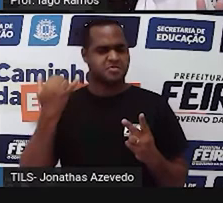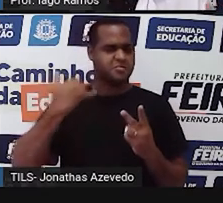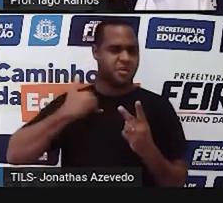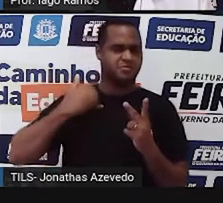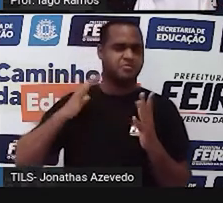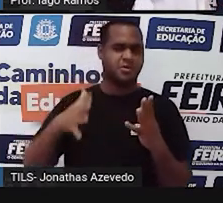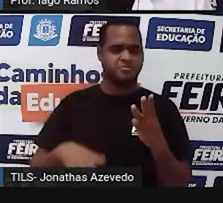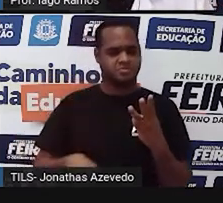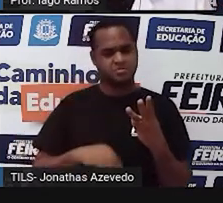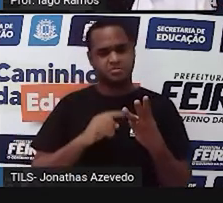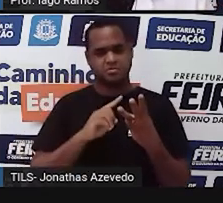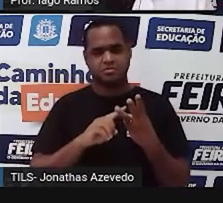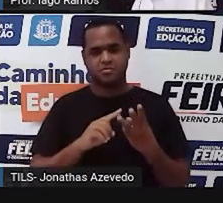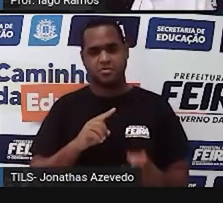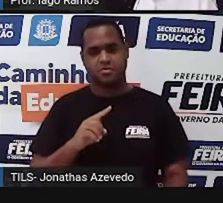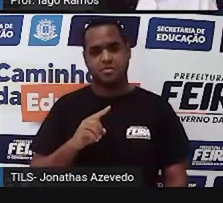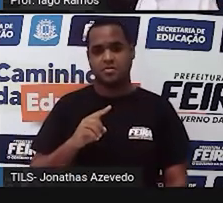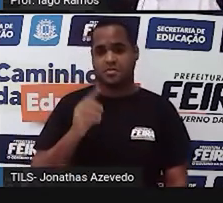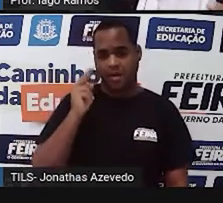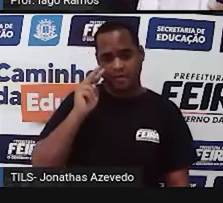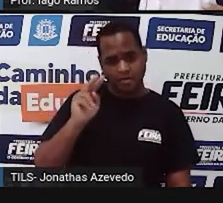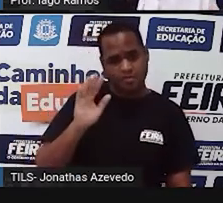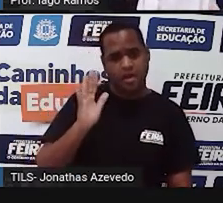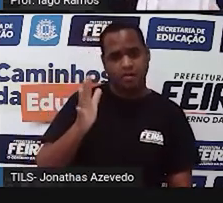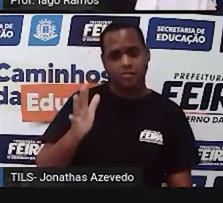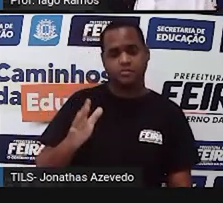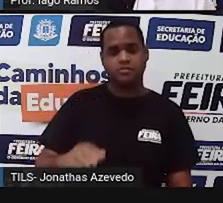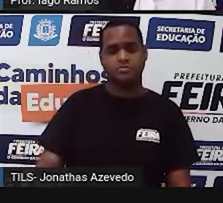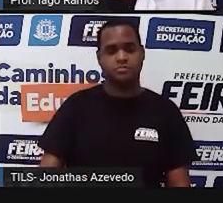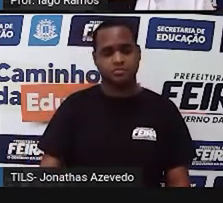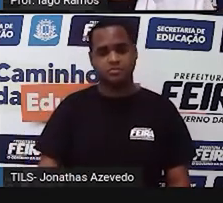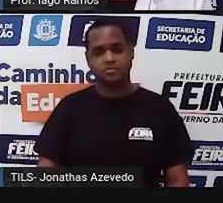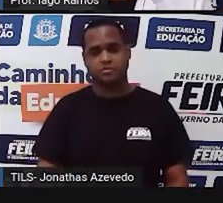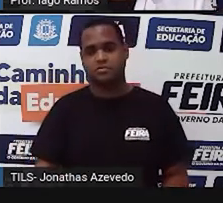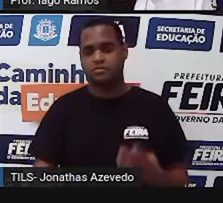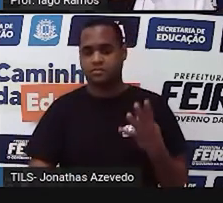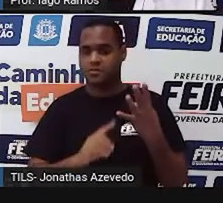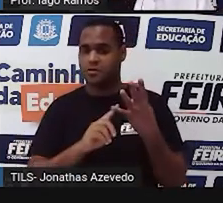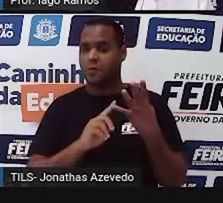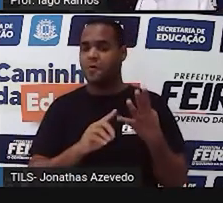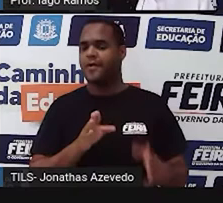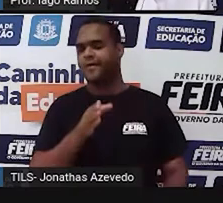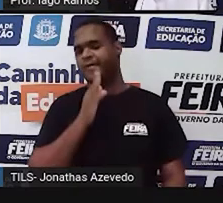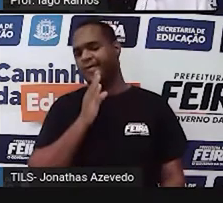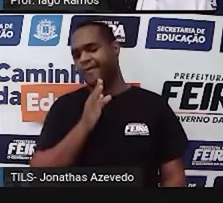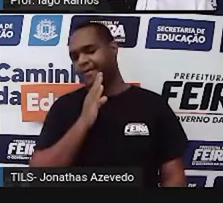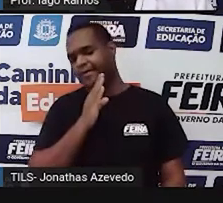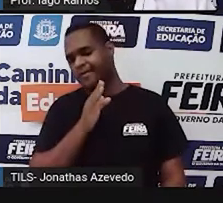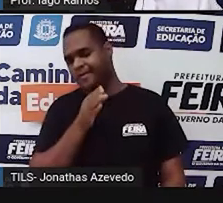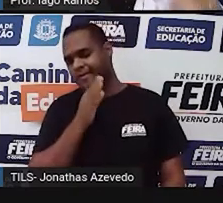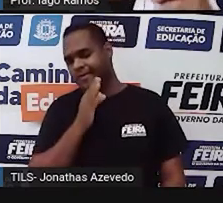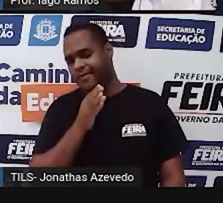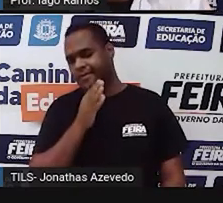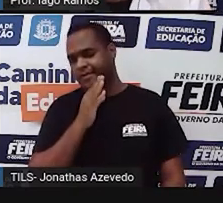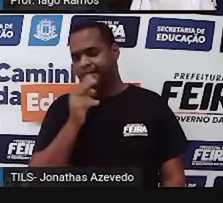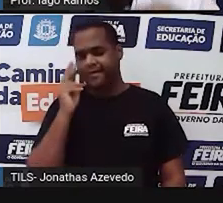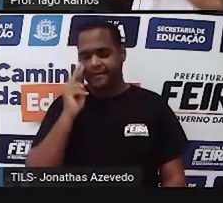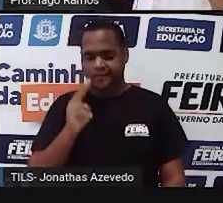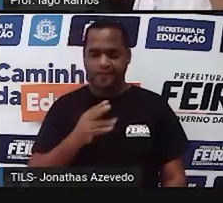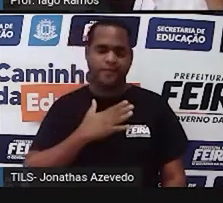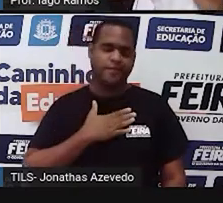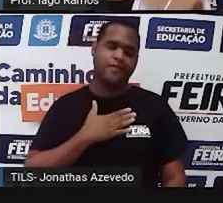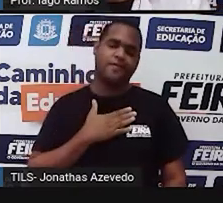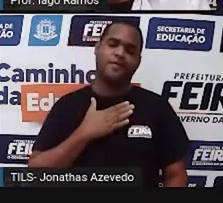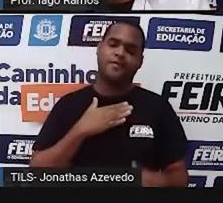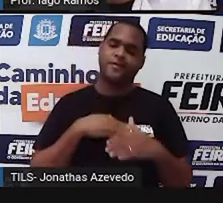Número 2, eu já vi uma, professor, né? Número 3, ou você conhece? Professor, eu já vi, eu sei